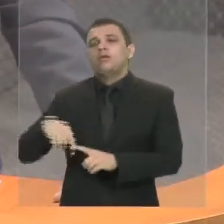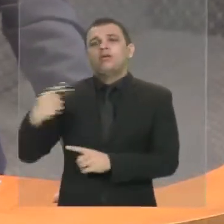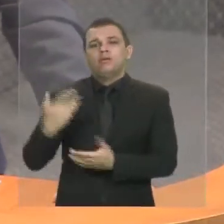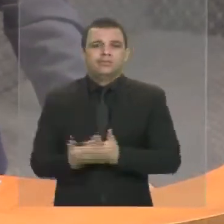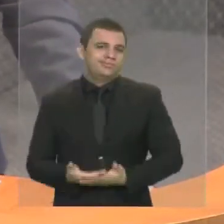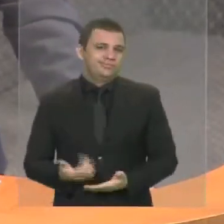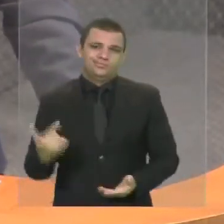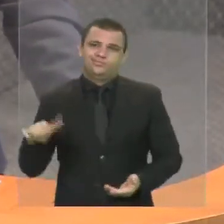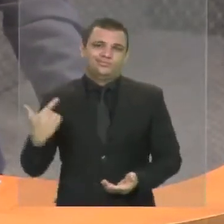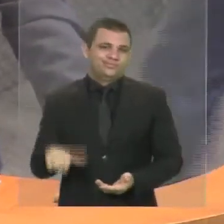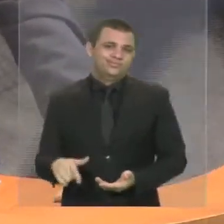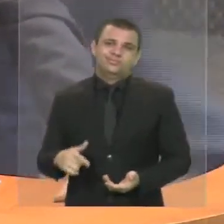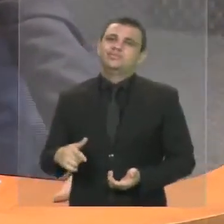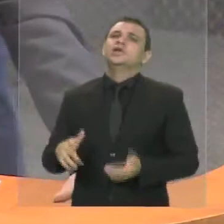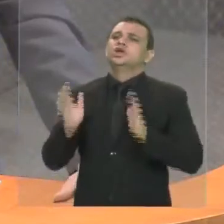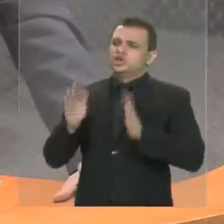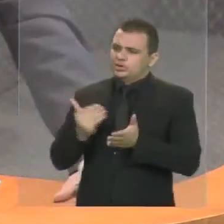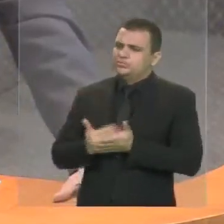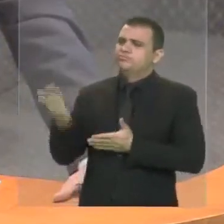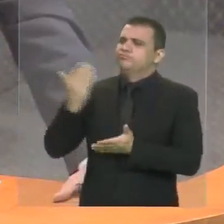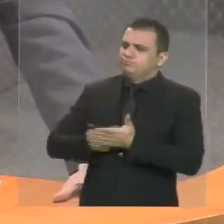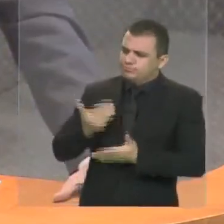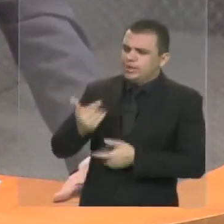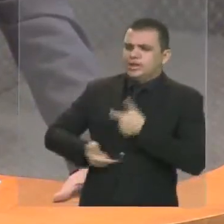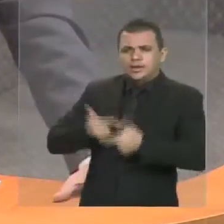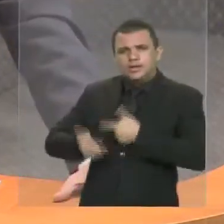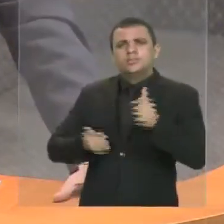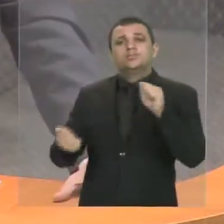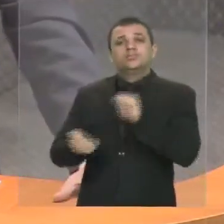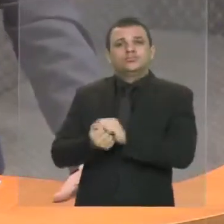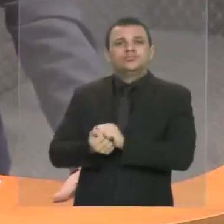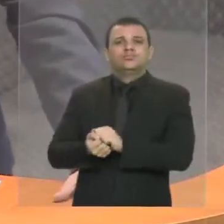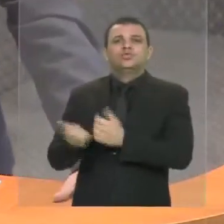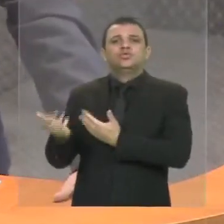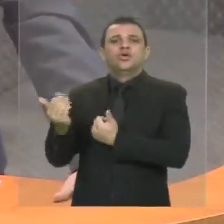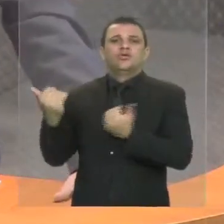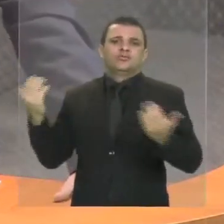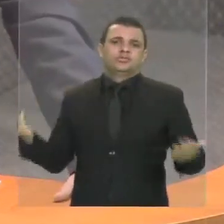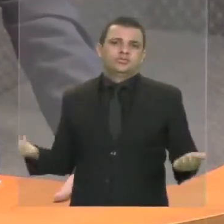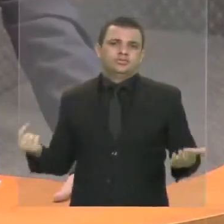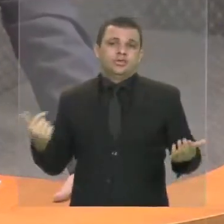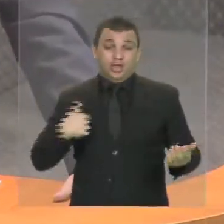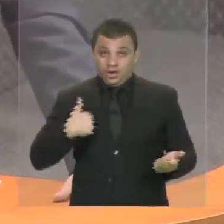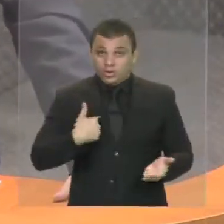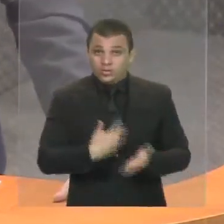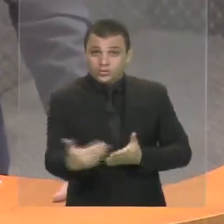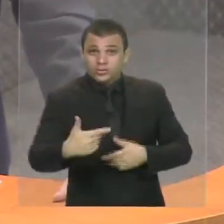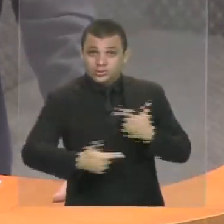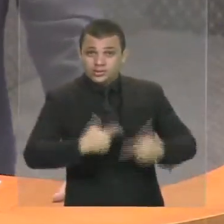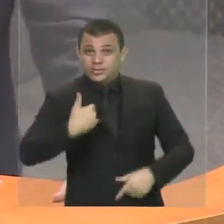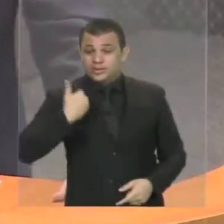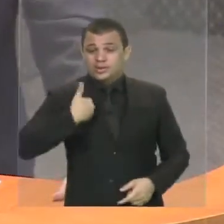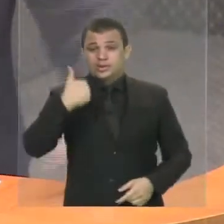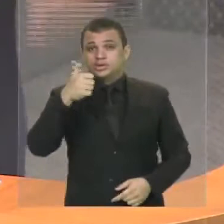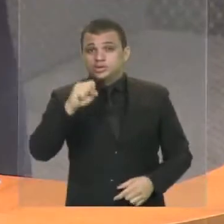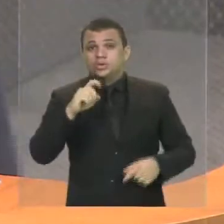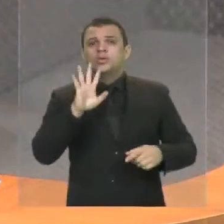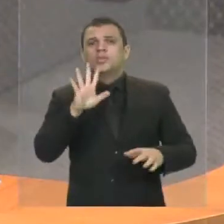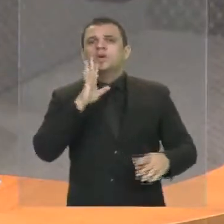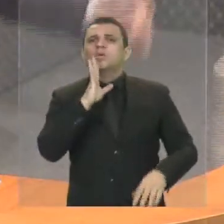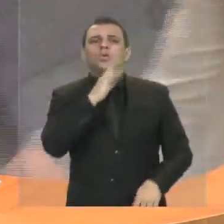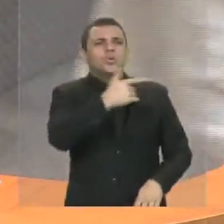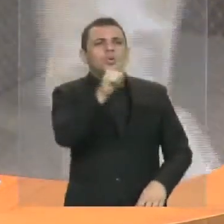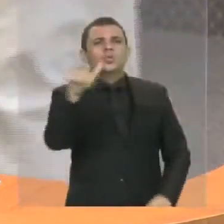anos de idade, mas conheço muitos que trabalharam antes disso, com 17, com 16, com 15, com